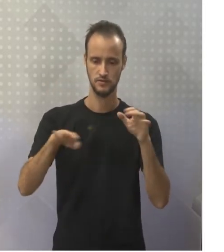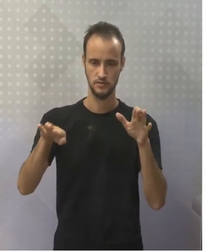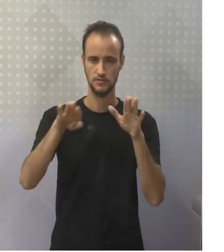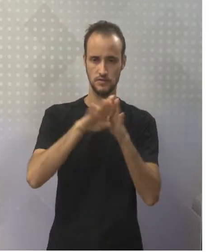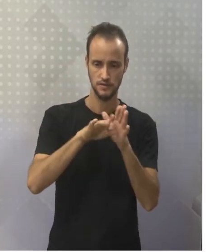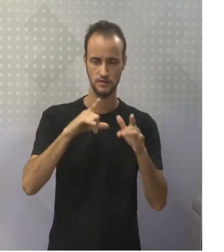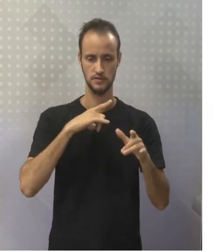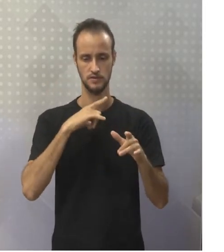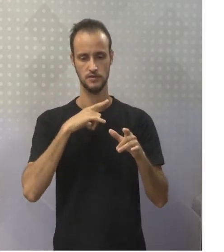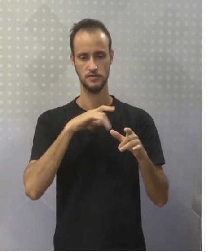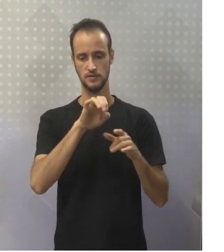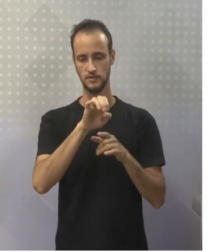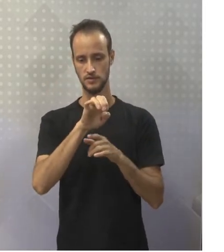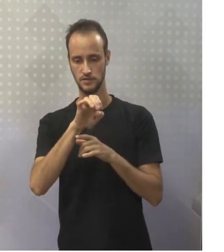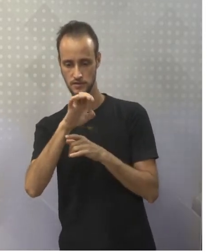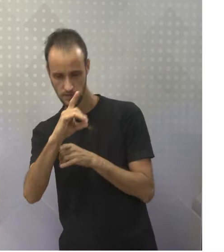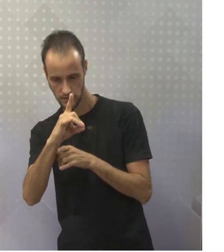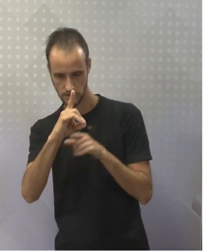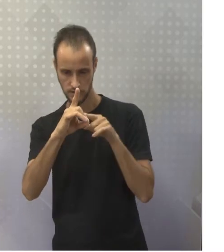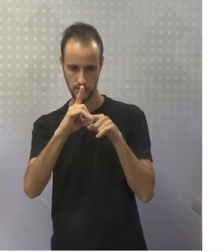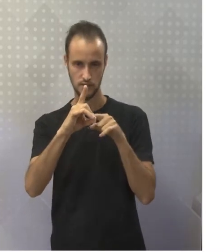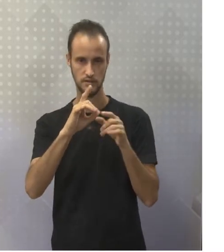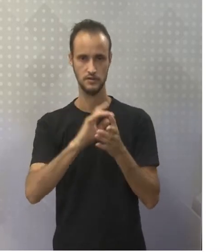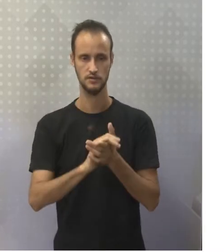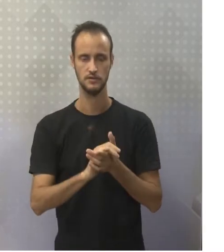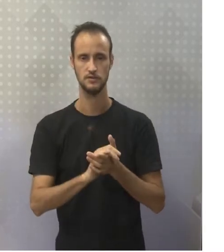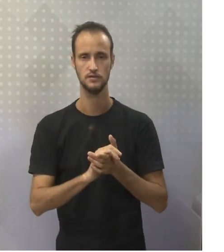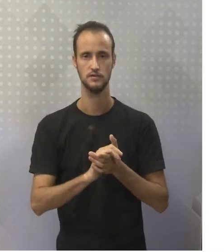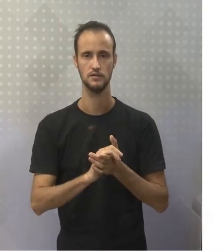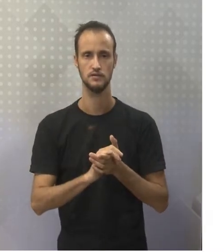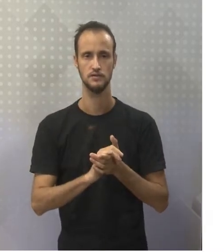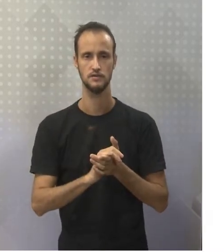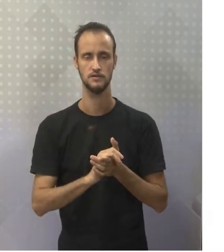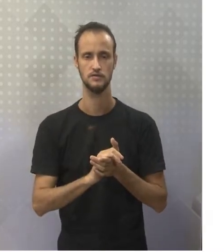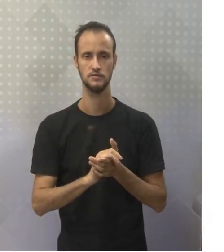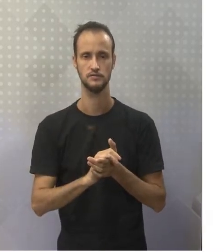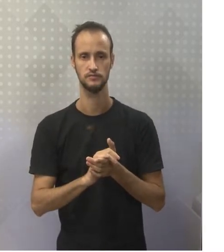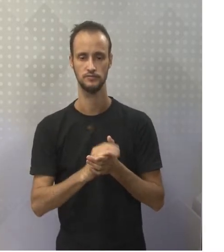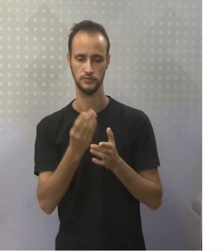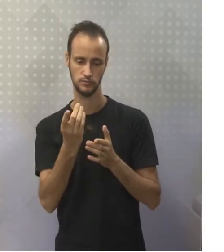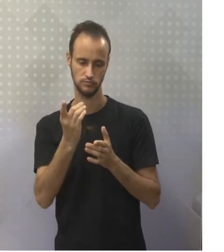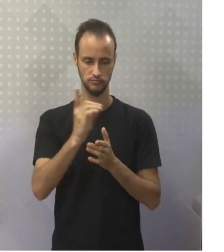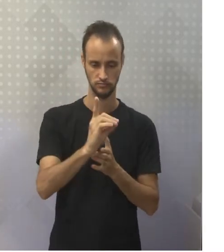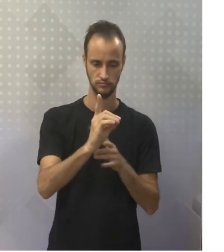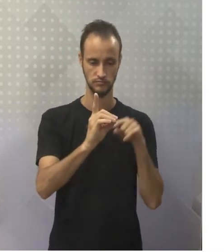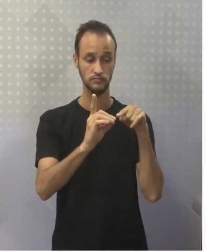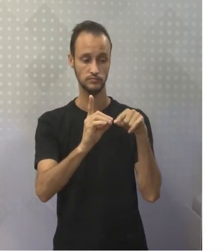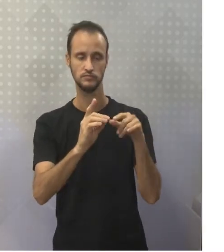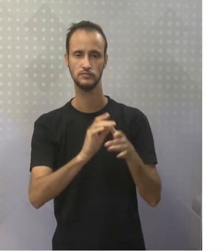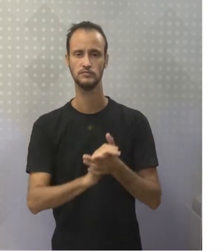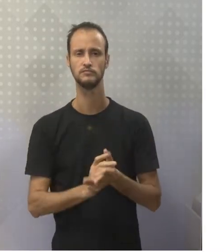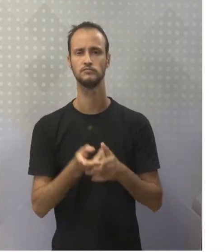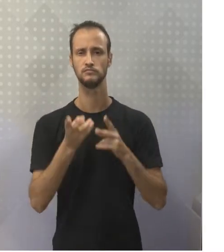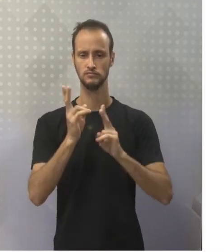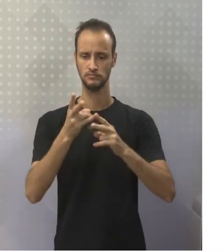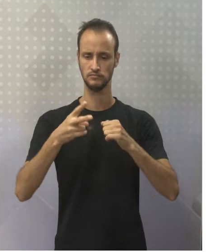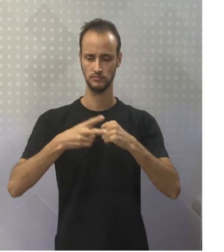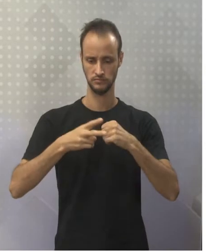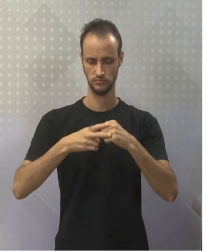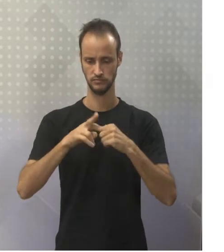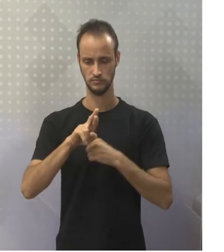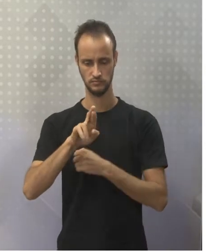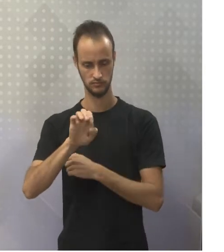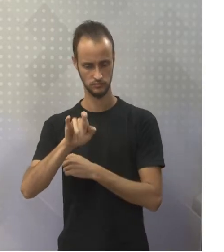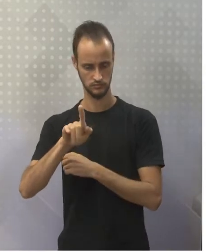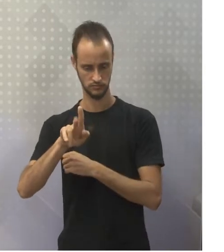D, no caso, que por natureza, arrive, termina em E, então, receber apenas o D. Então, sempre verbos regulares